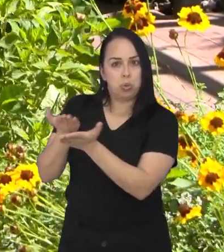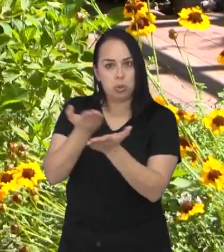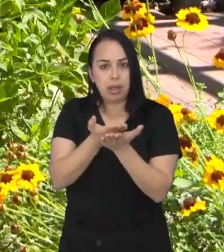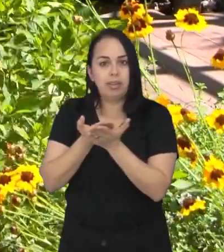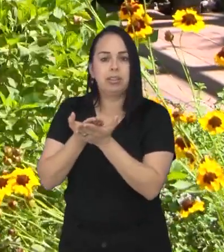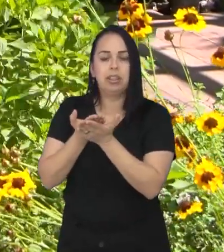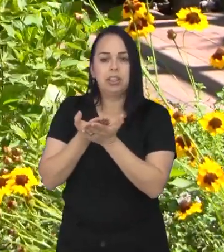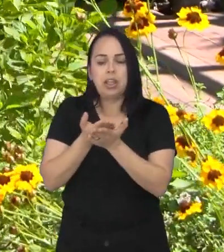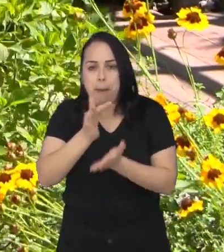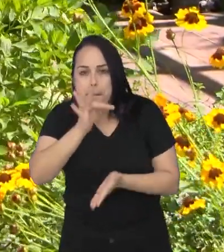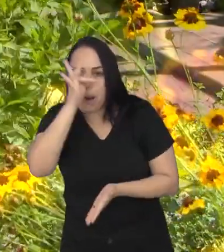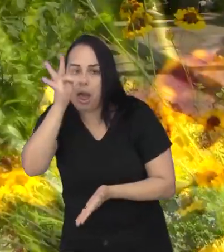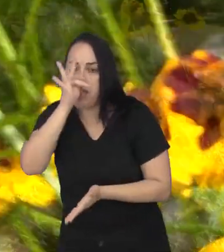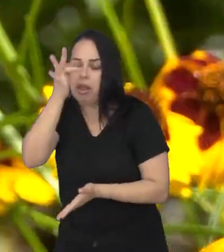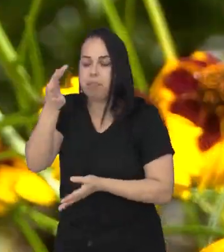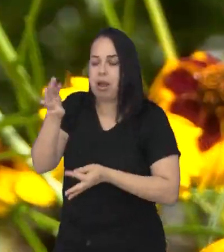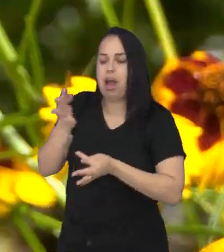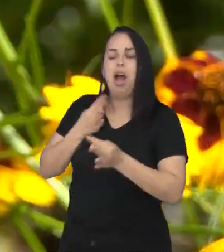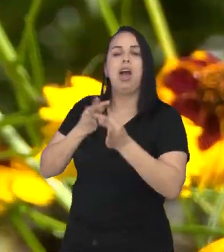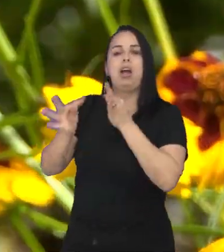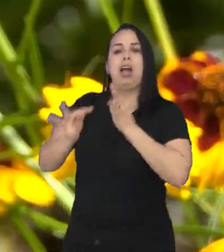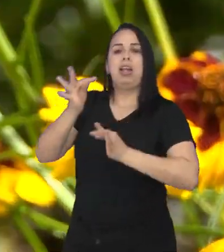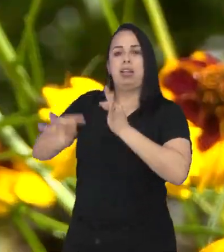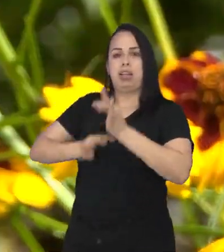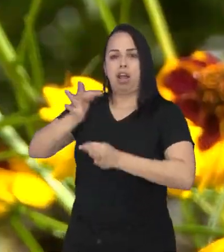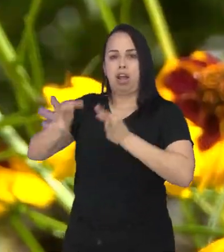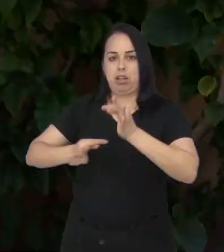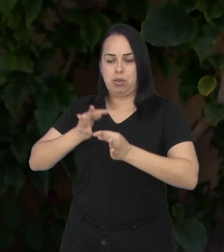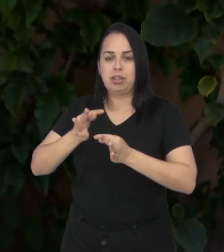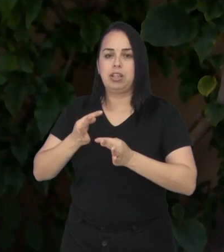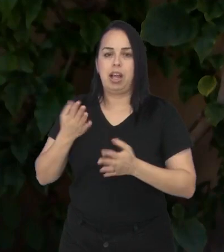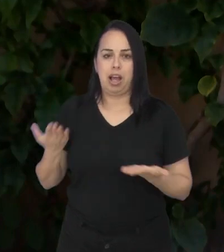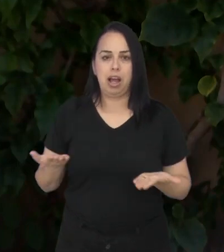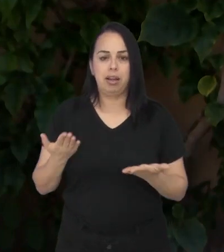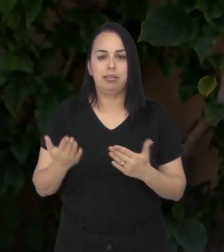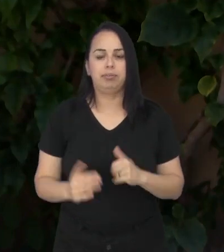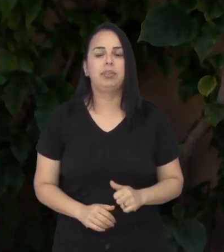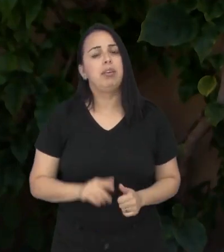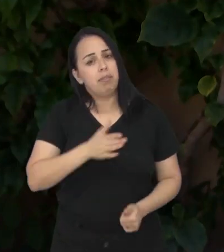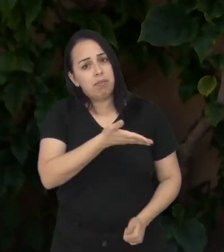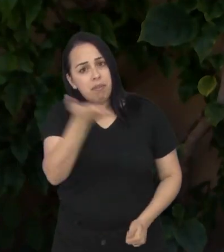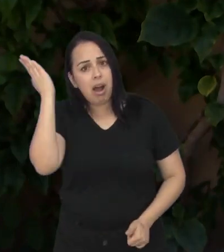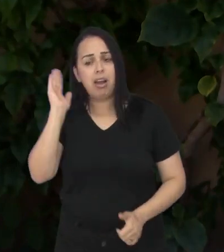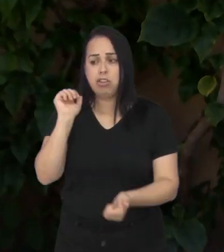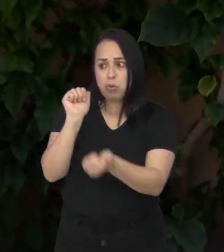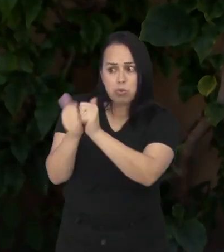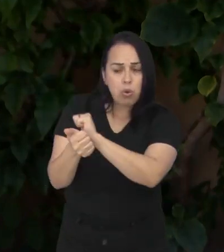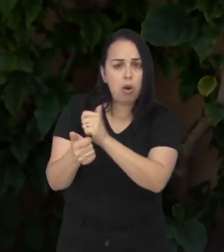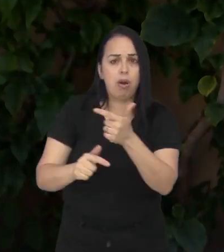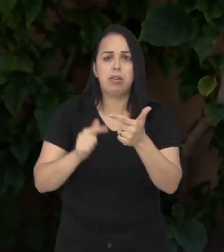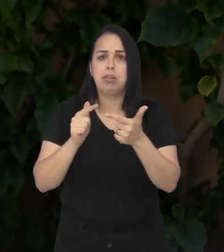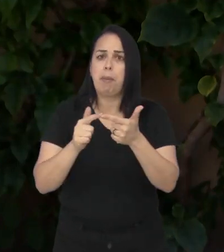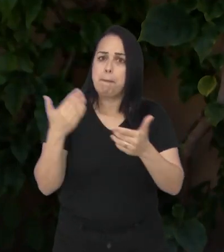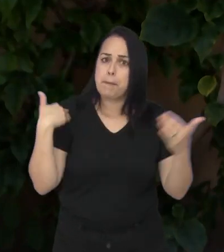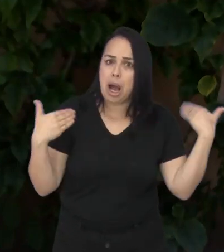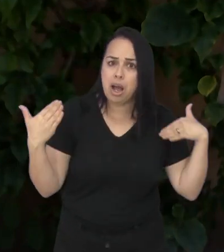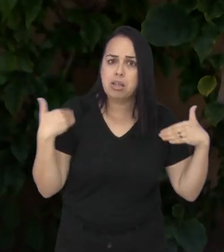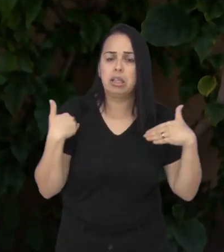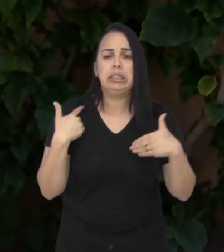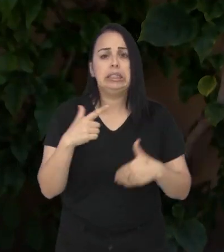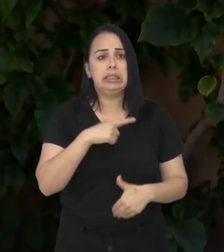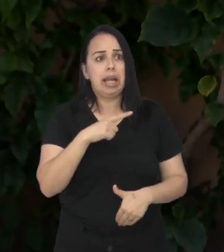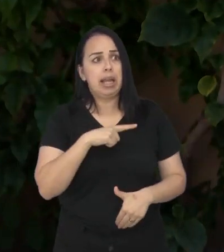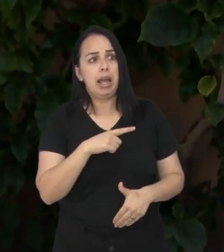a fitoterapia, que é o uso de plantas no tratamento de doenças. Para fazer um esporte que você goste, um hobby que você